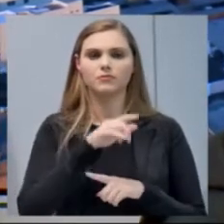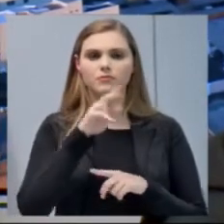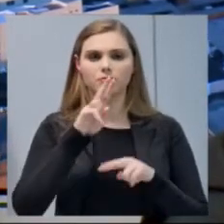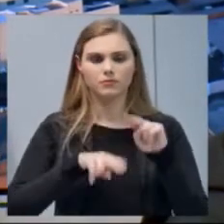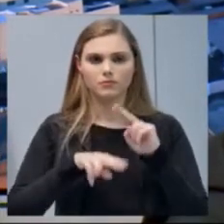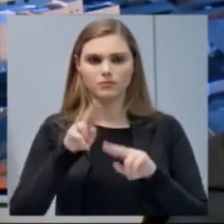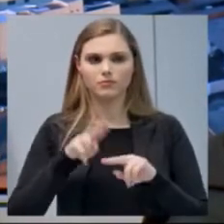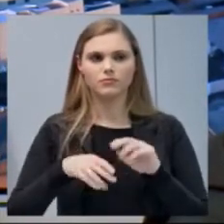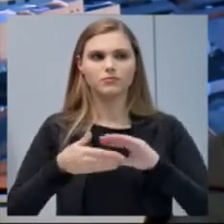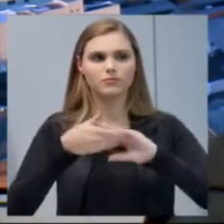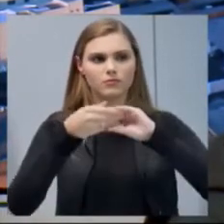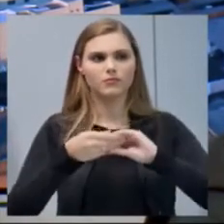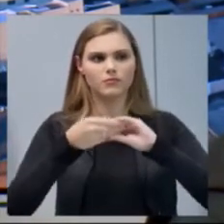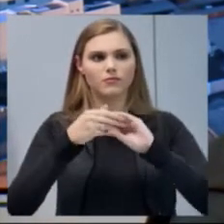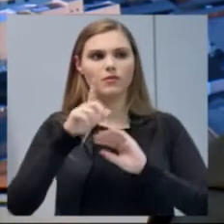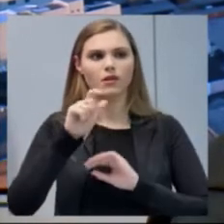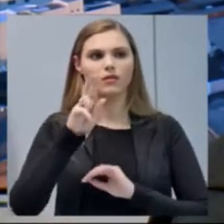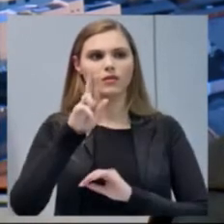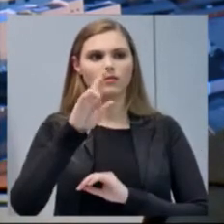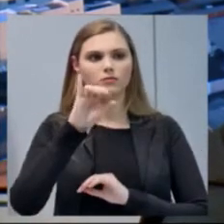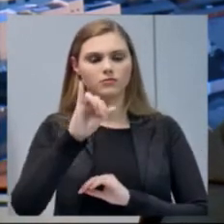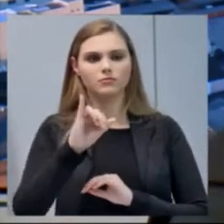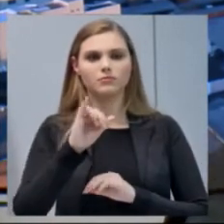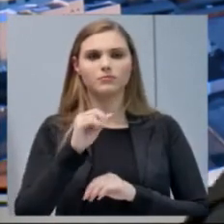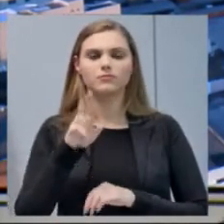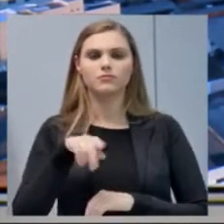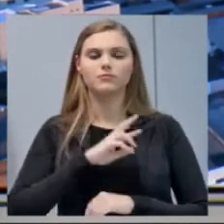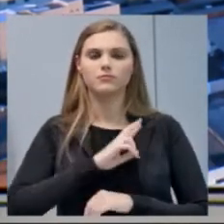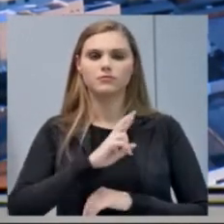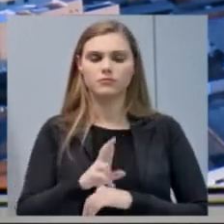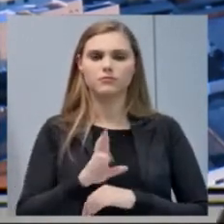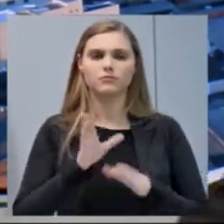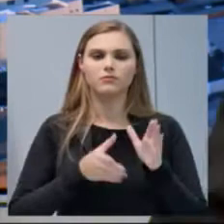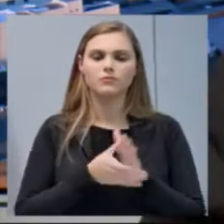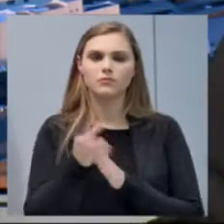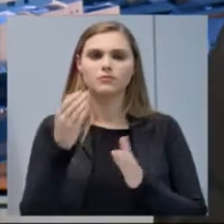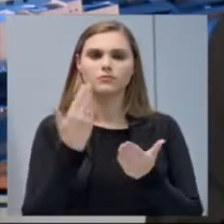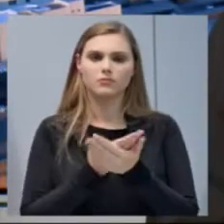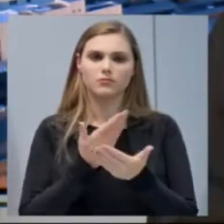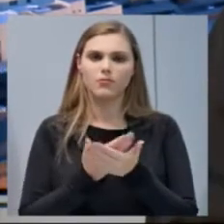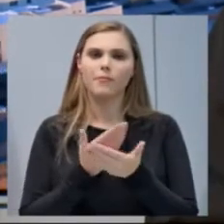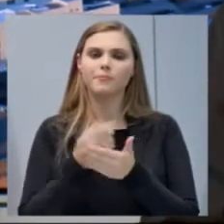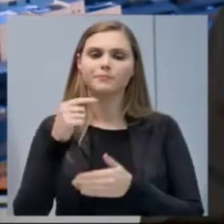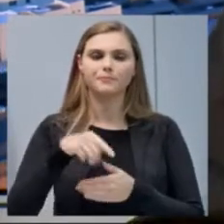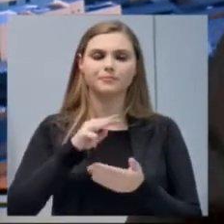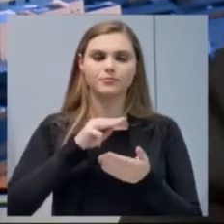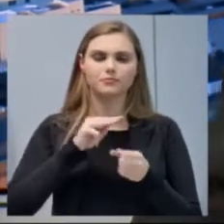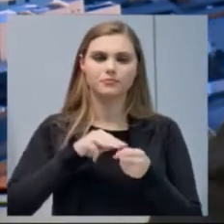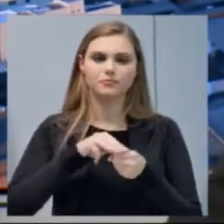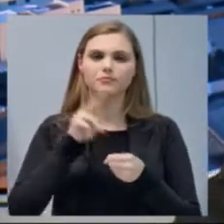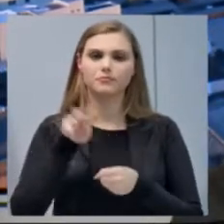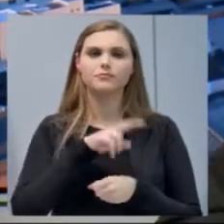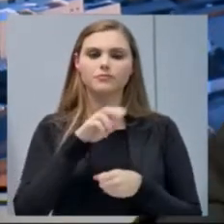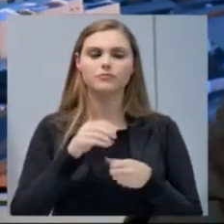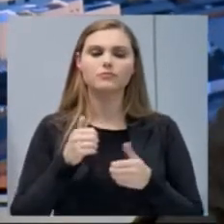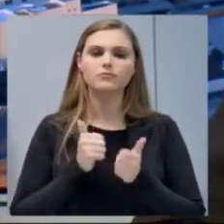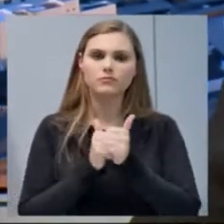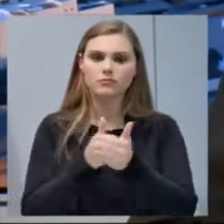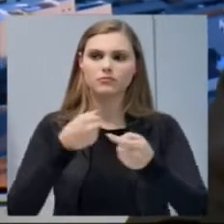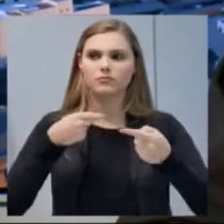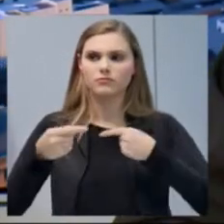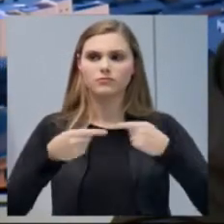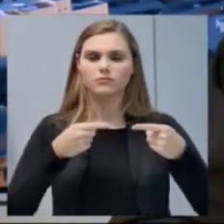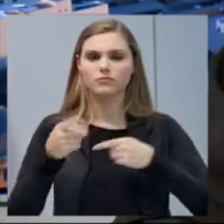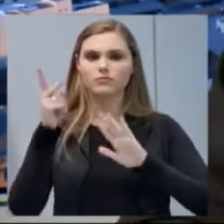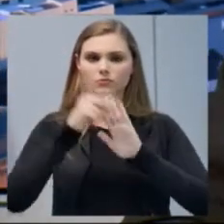representa o Conselho de Alimentação Escolar do município de Xancherê, que também acompanha aí todo o debate do projeto que está sendo votado